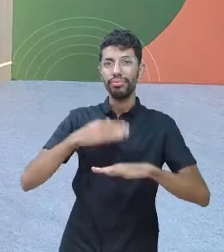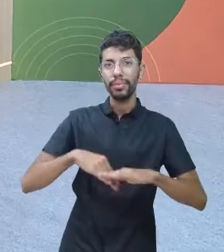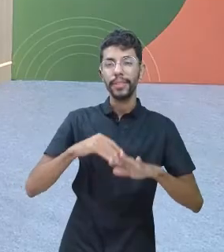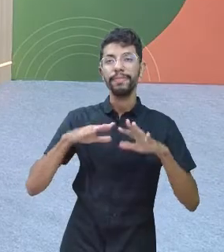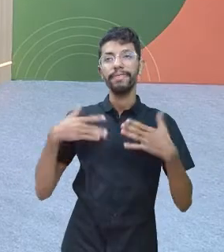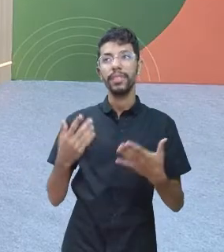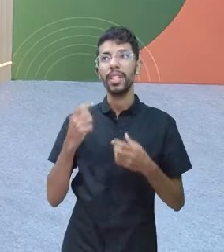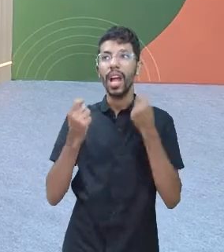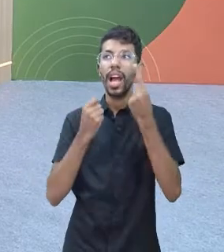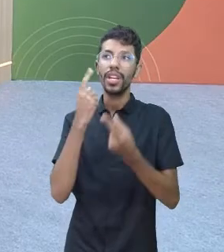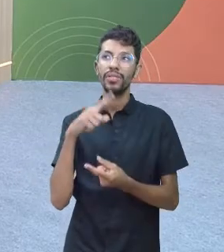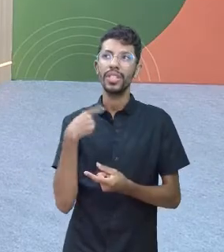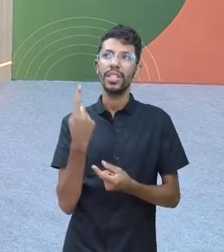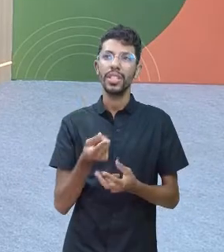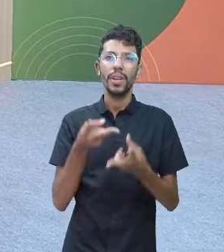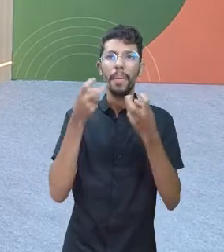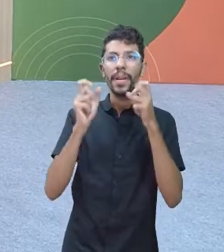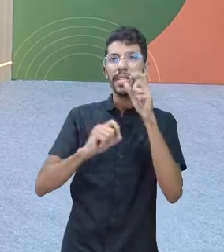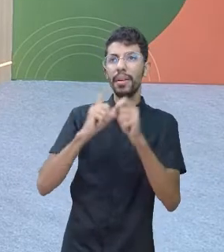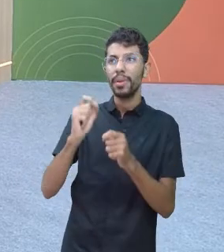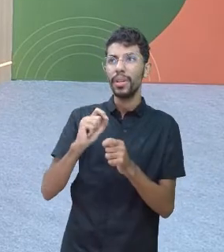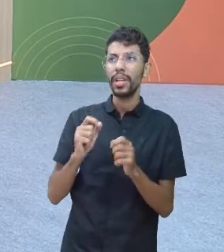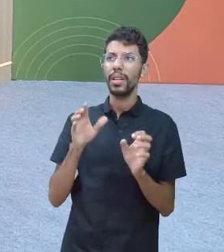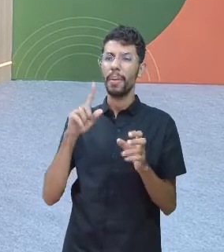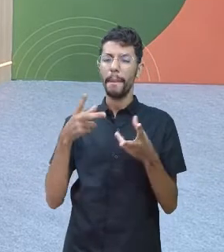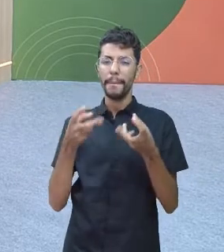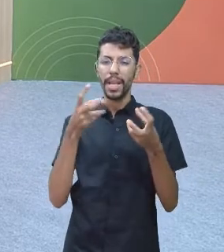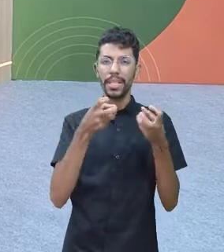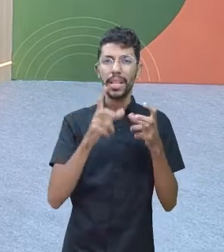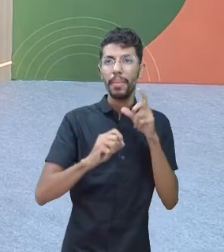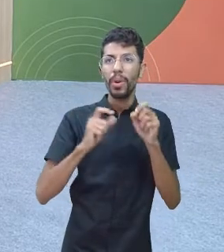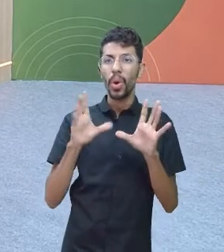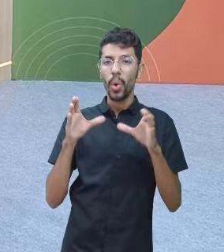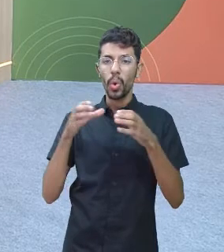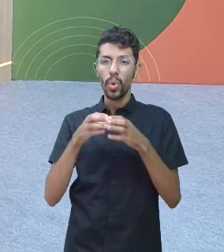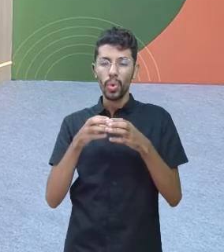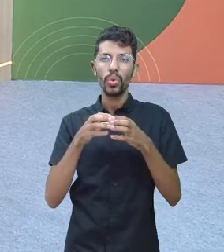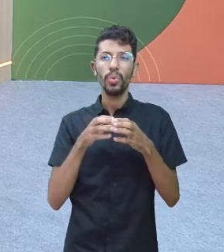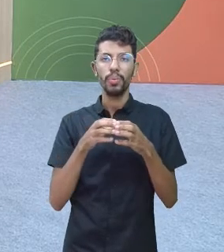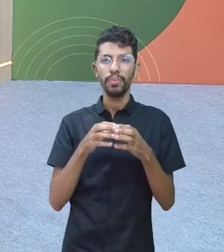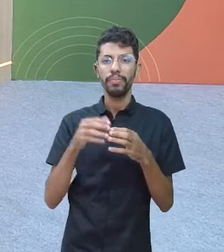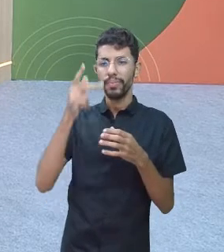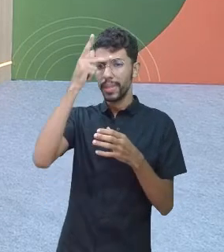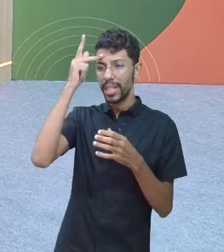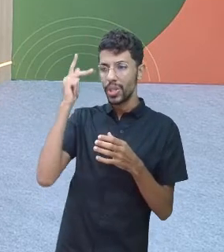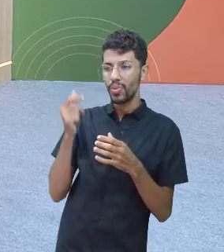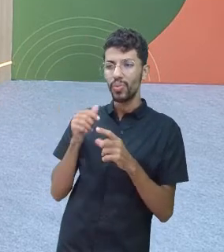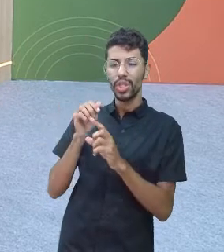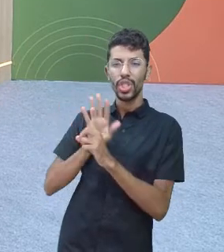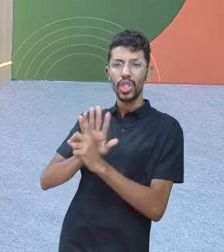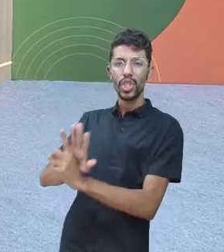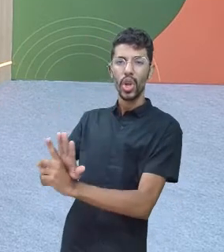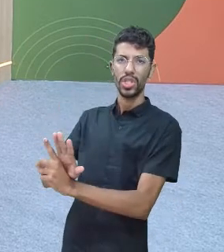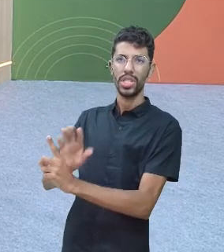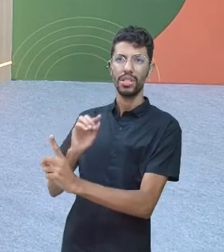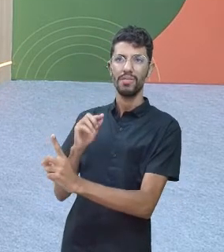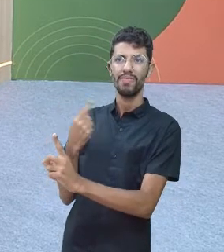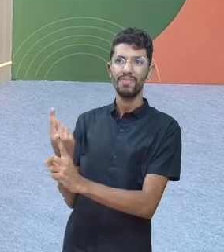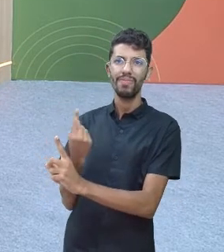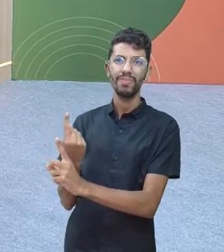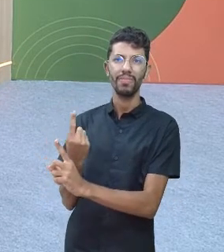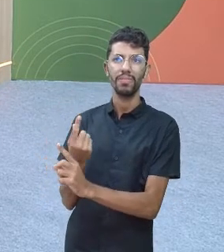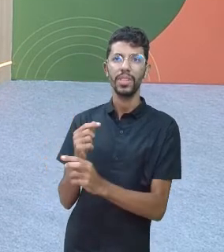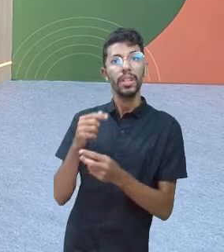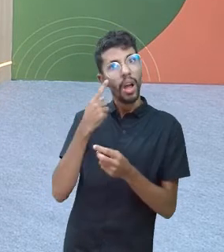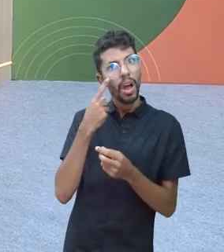alguém ou algum colega afastado da turma, afastado das brincadeiras, não quer brincar, se insola, presta atenção,